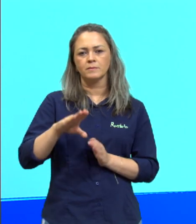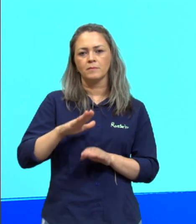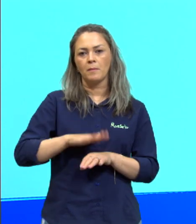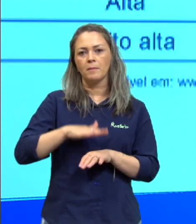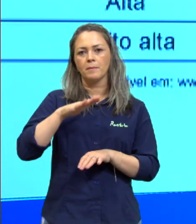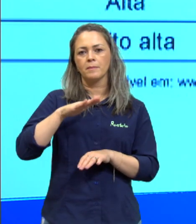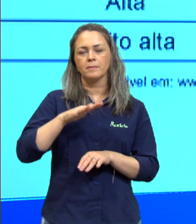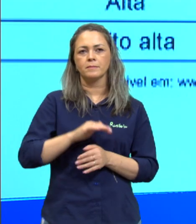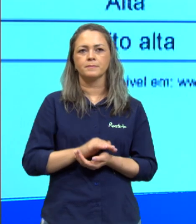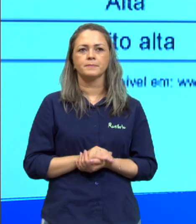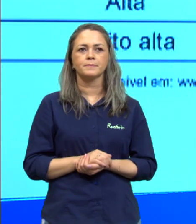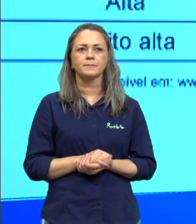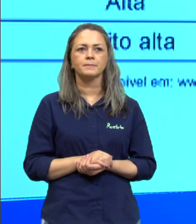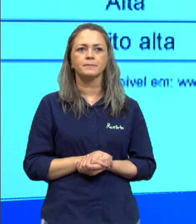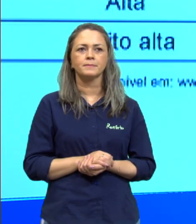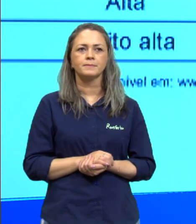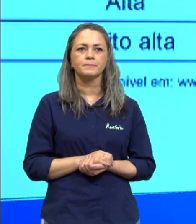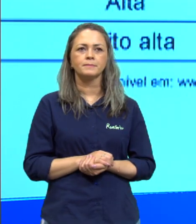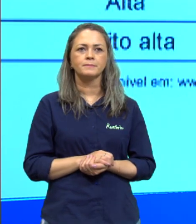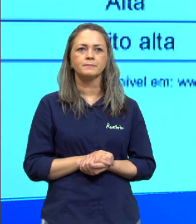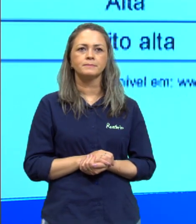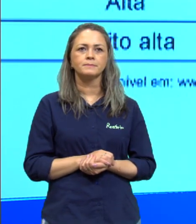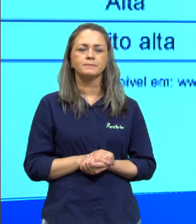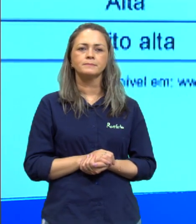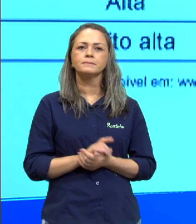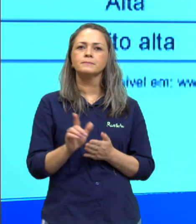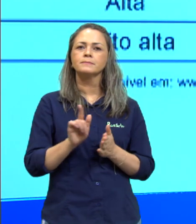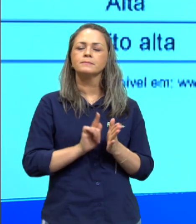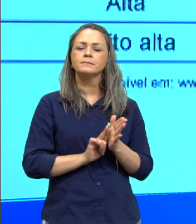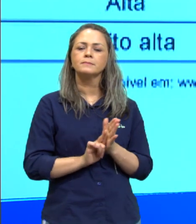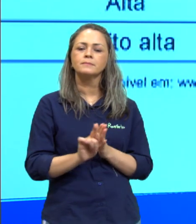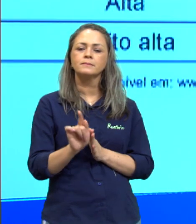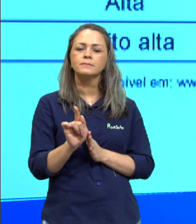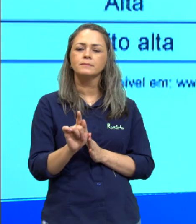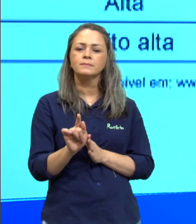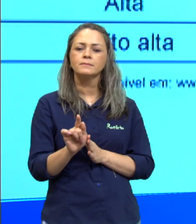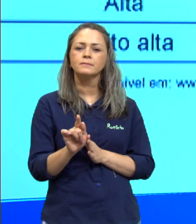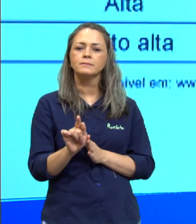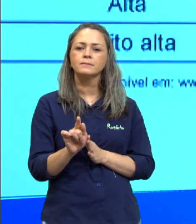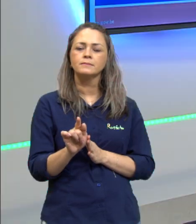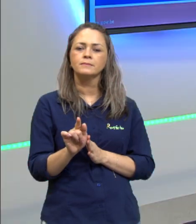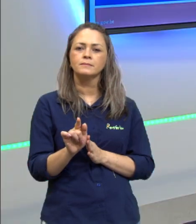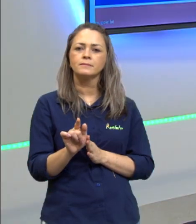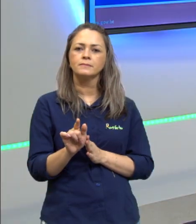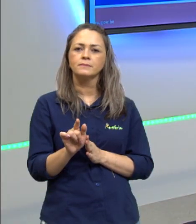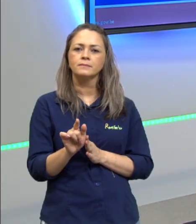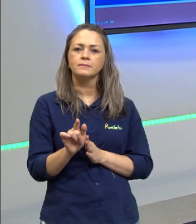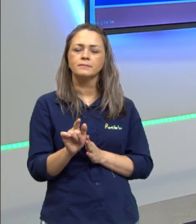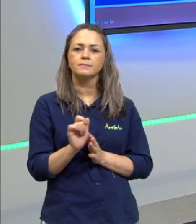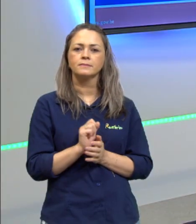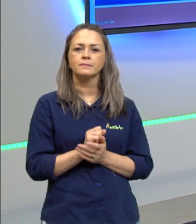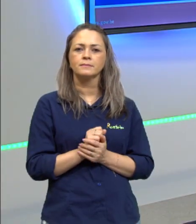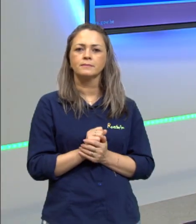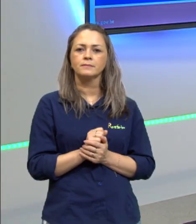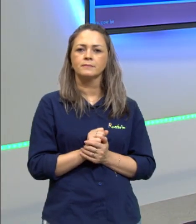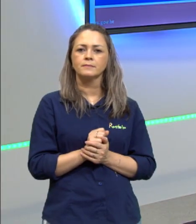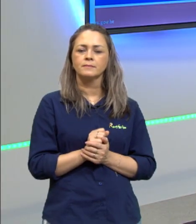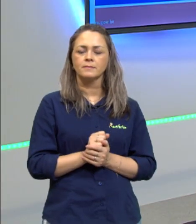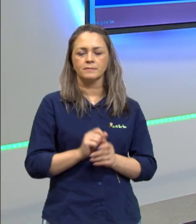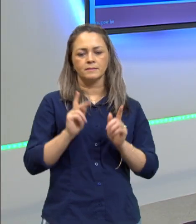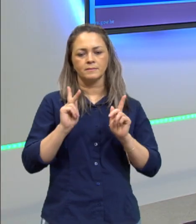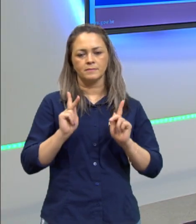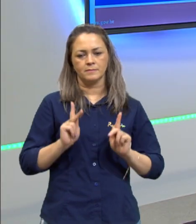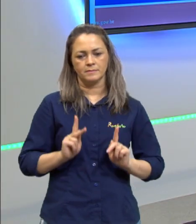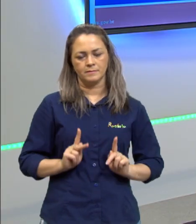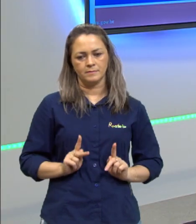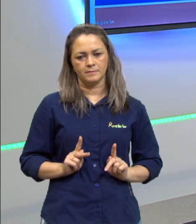a pergunta né vai ser de acordo com o seguinte o paciente